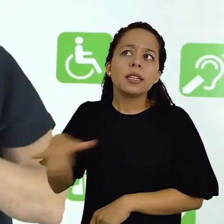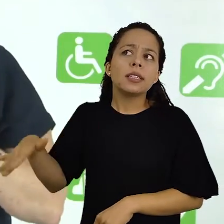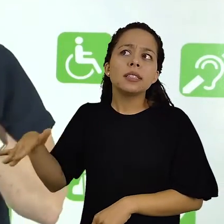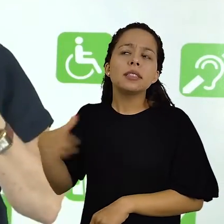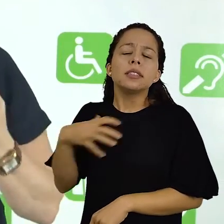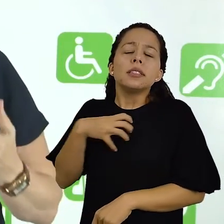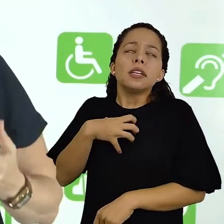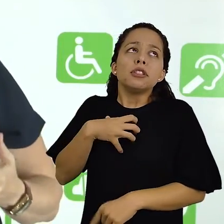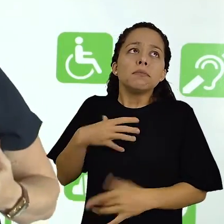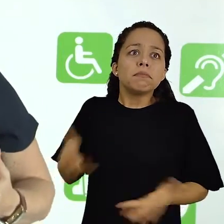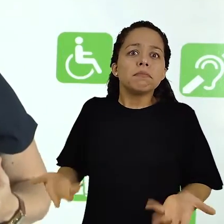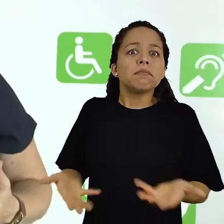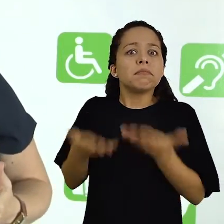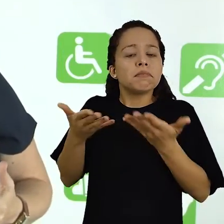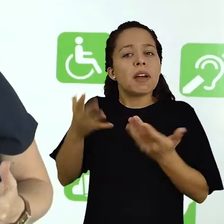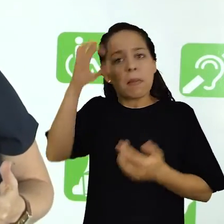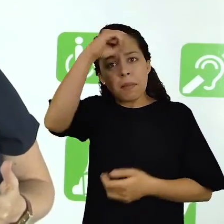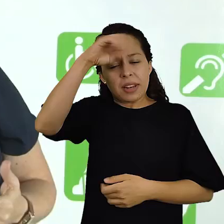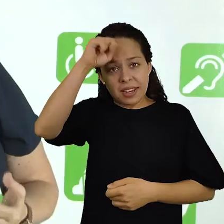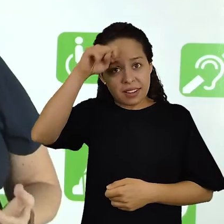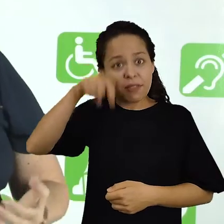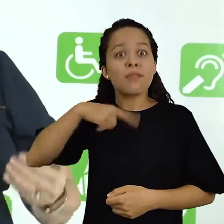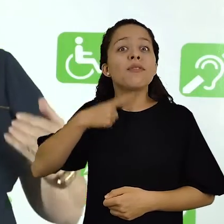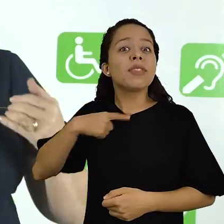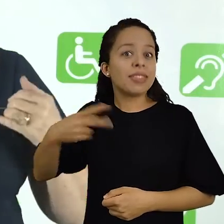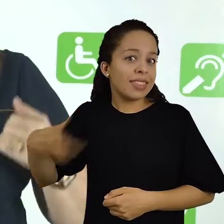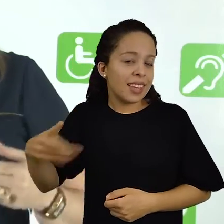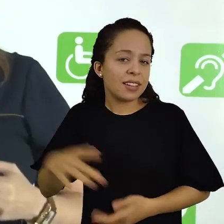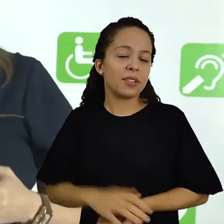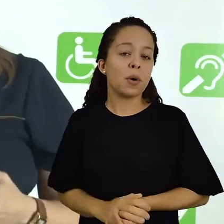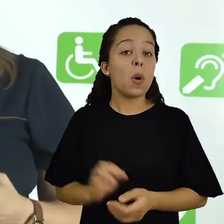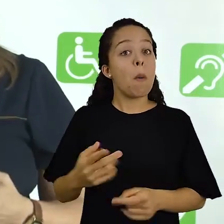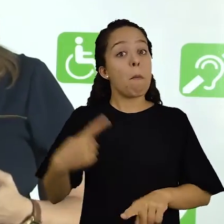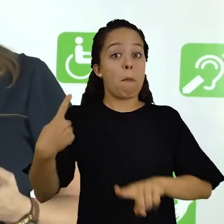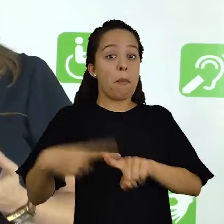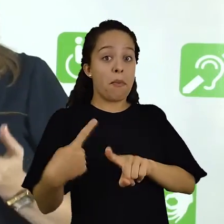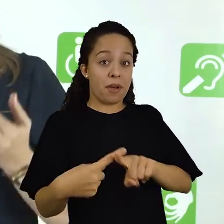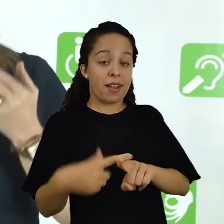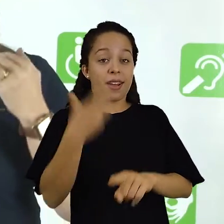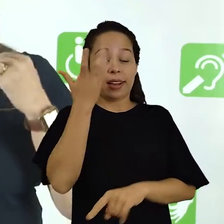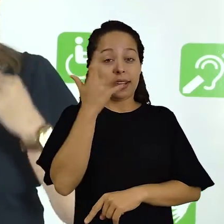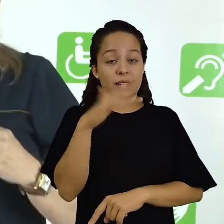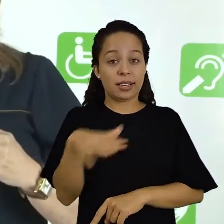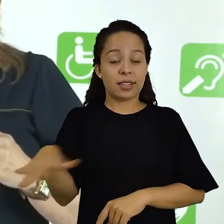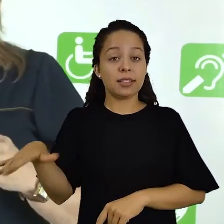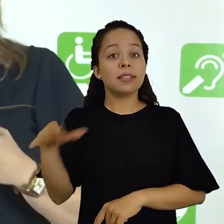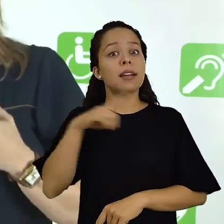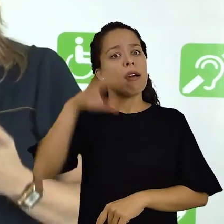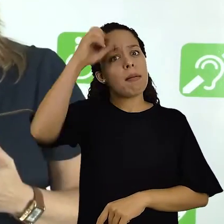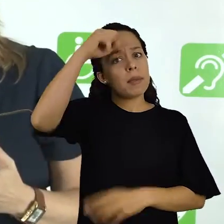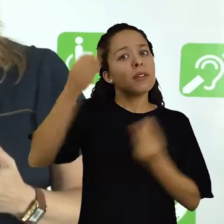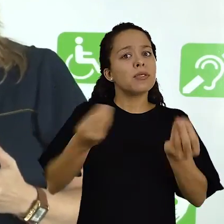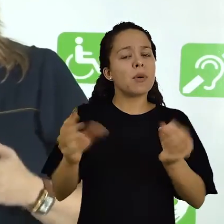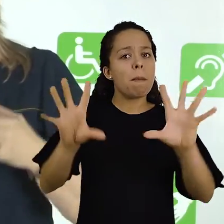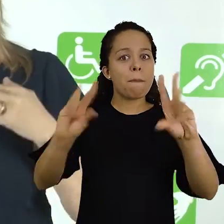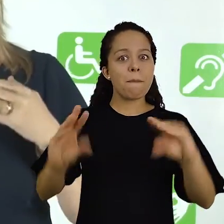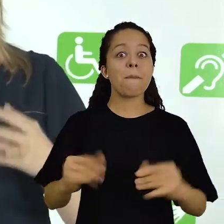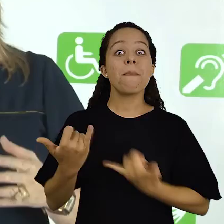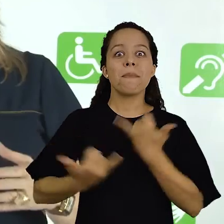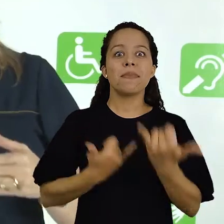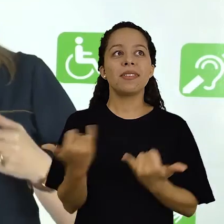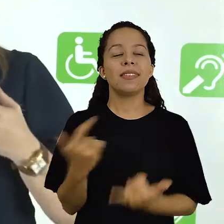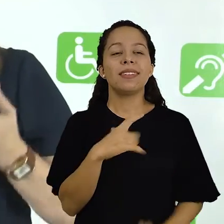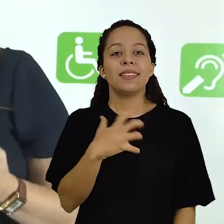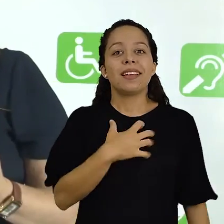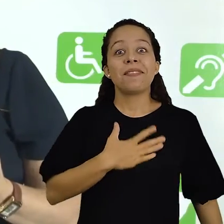criança a curiosidade em aprender. Pode ser também por que a criança aprende brincando e